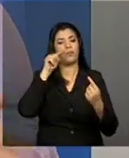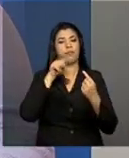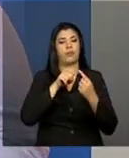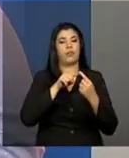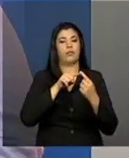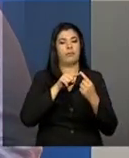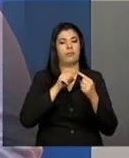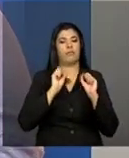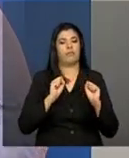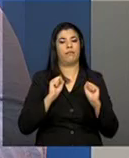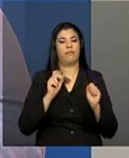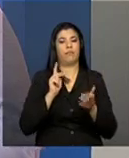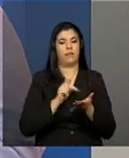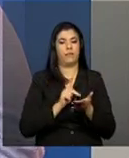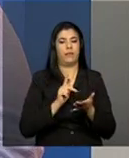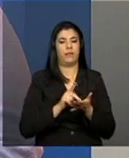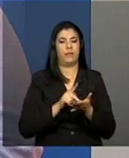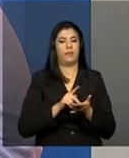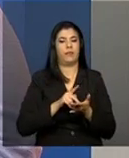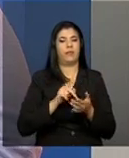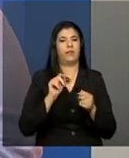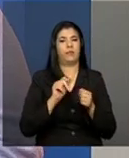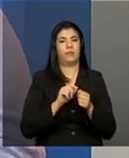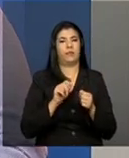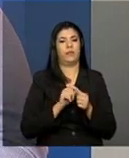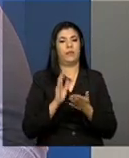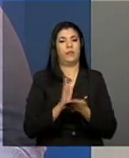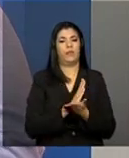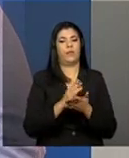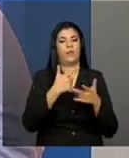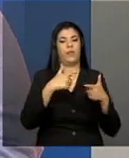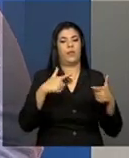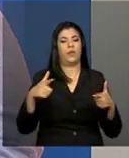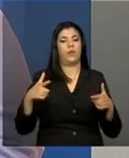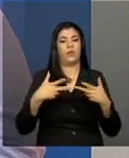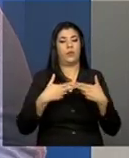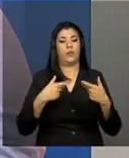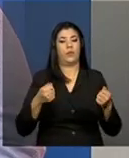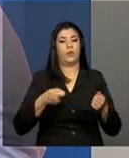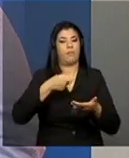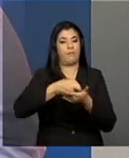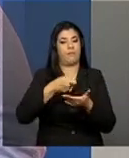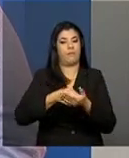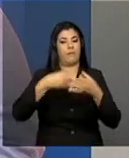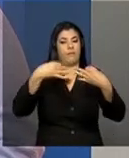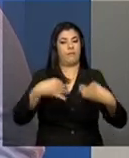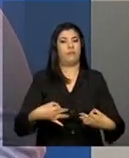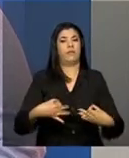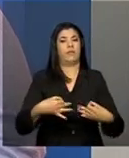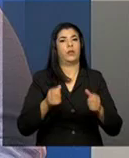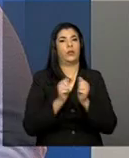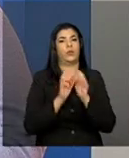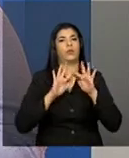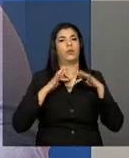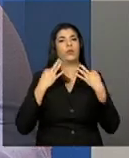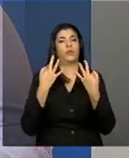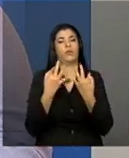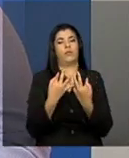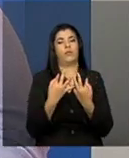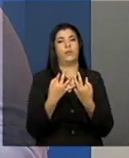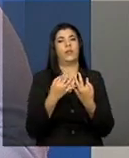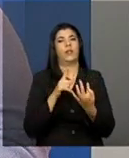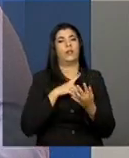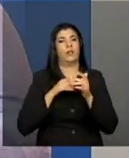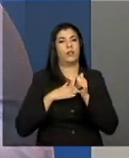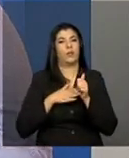famílias para que a gente, de fato, possa fazer algo mais preciso com essas famílias que estão em